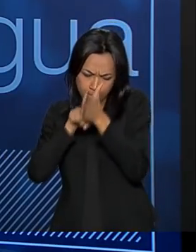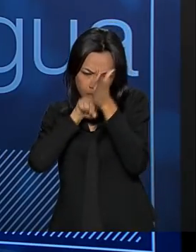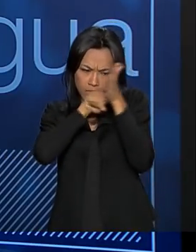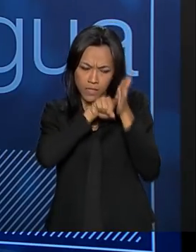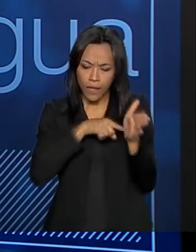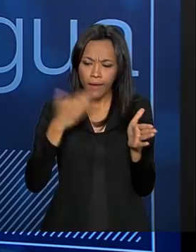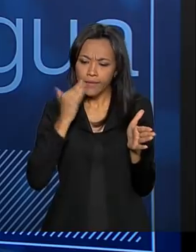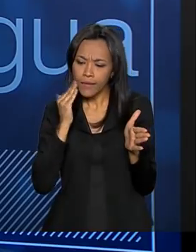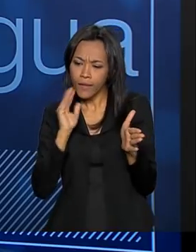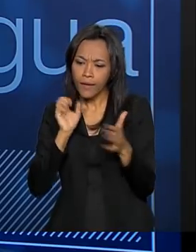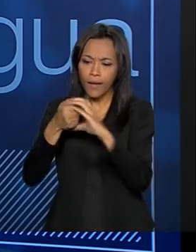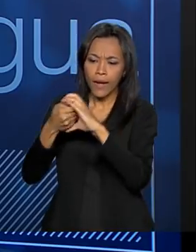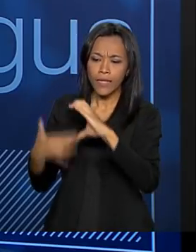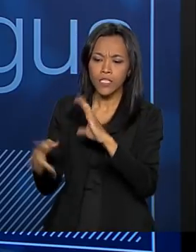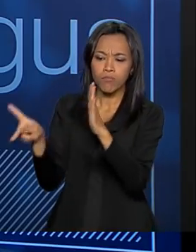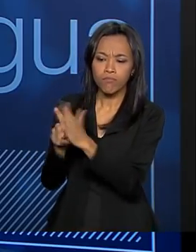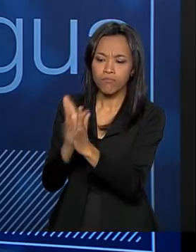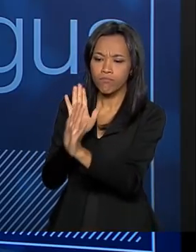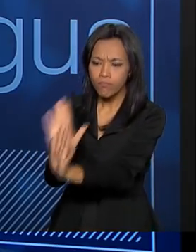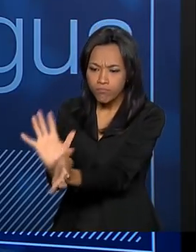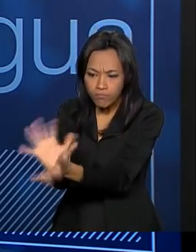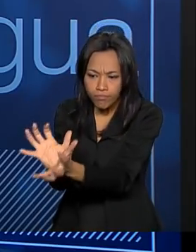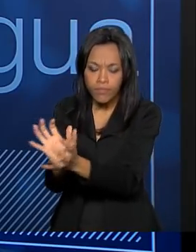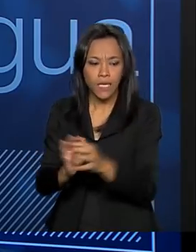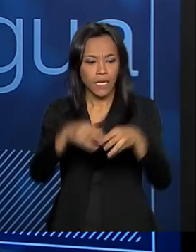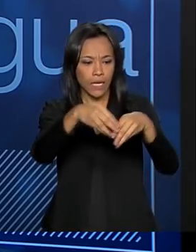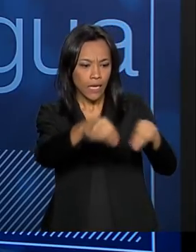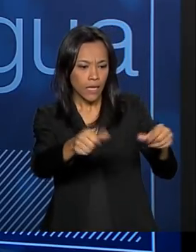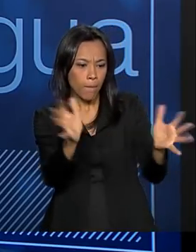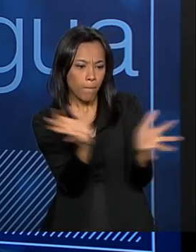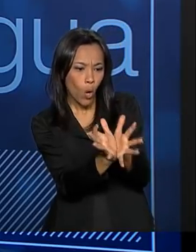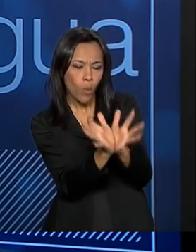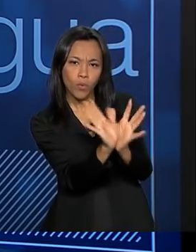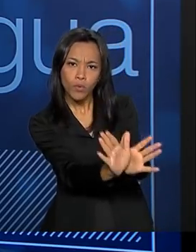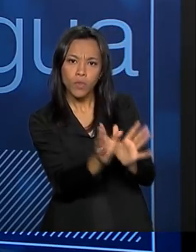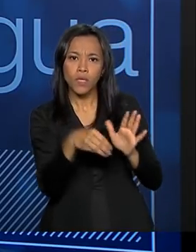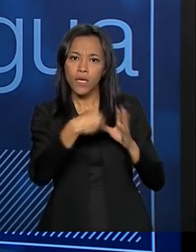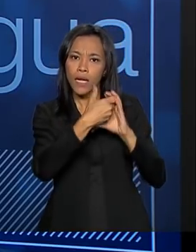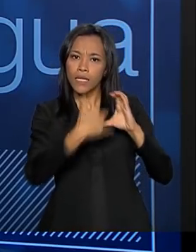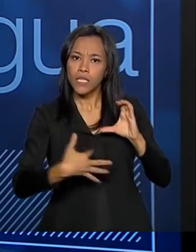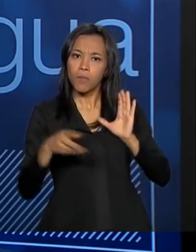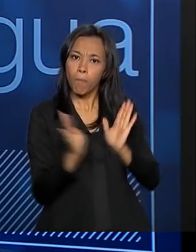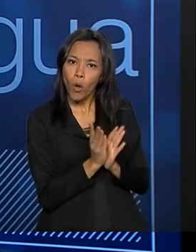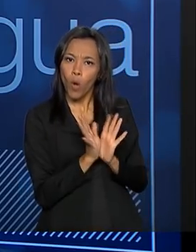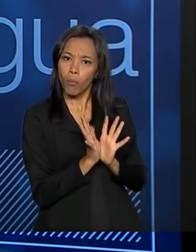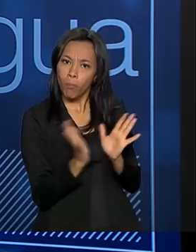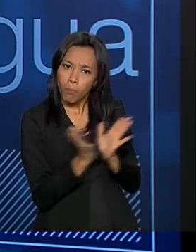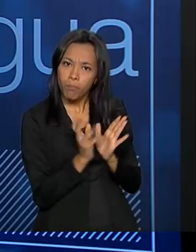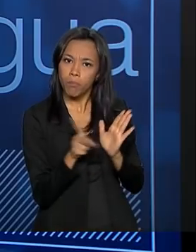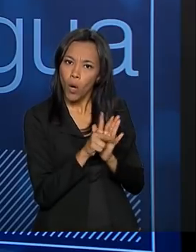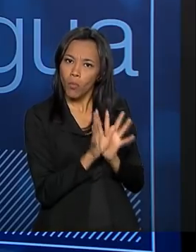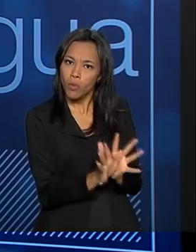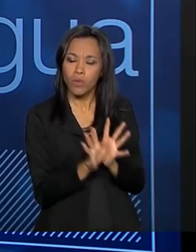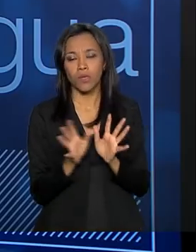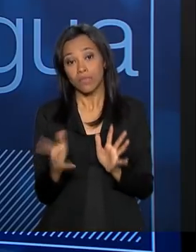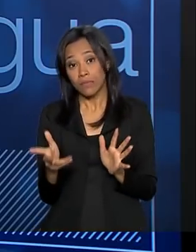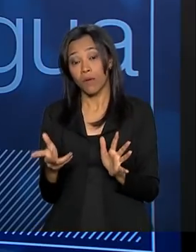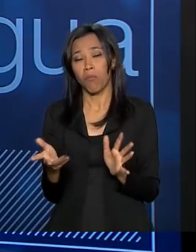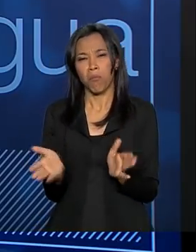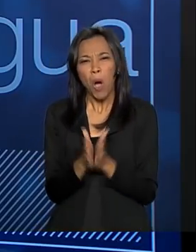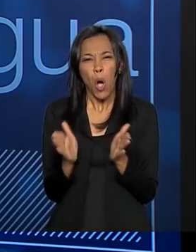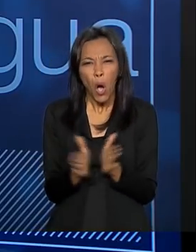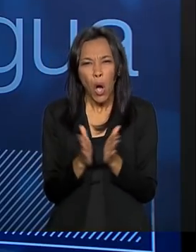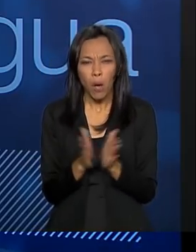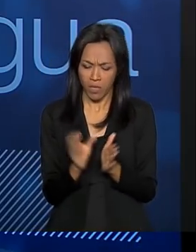cada característica desse solo. Agora, veja, solo aparentemente pobre é uma questão que não pode ser levada muito em